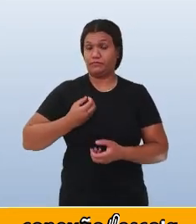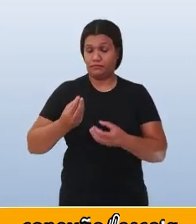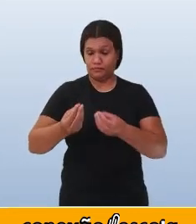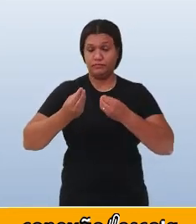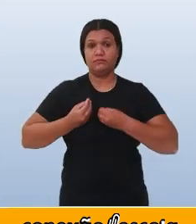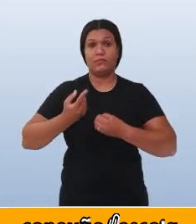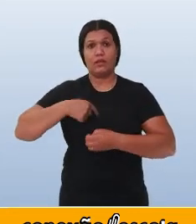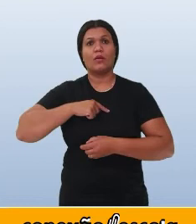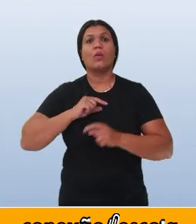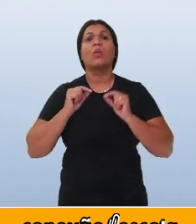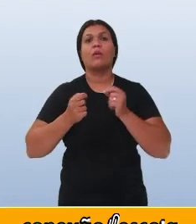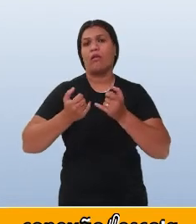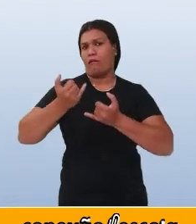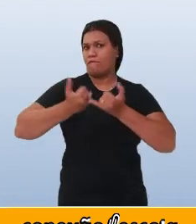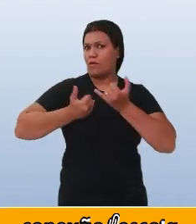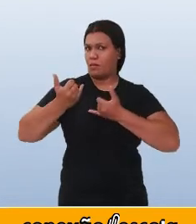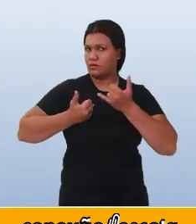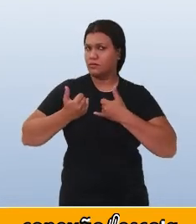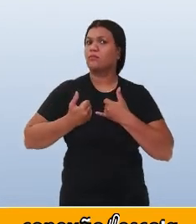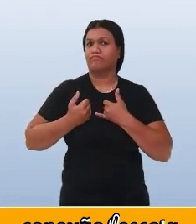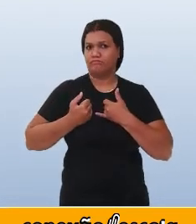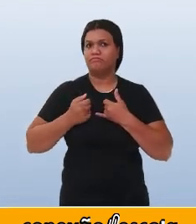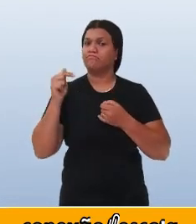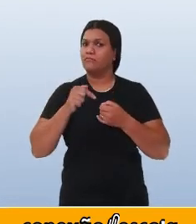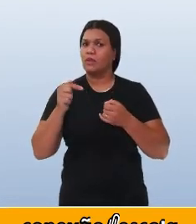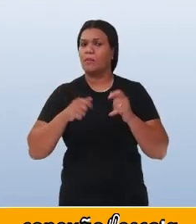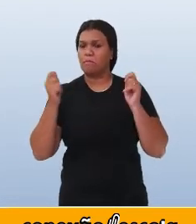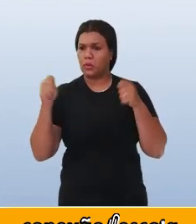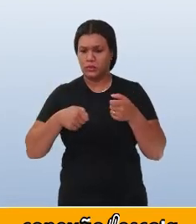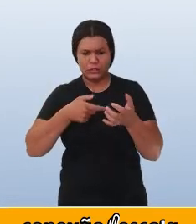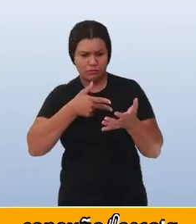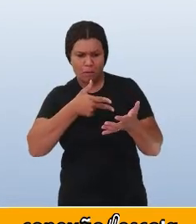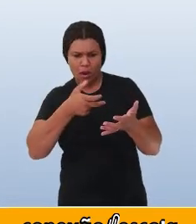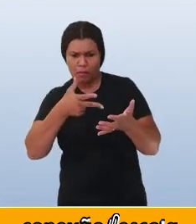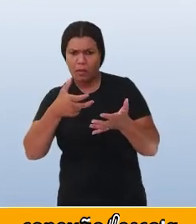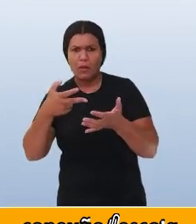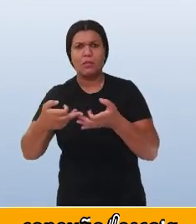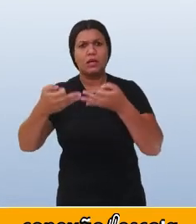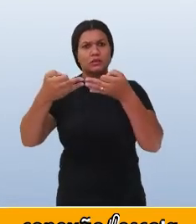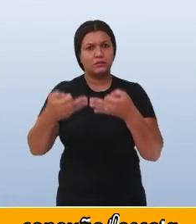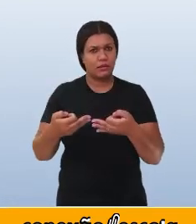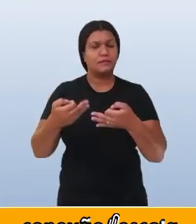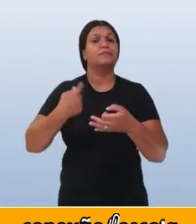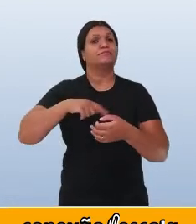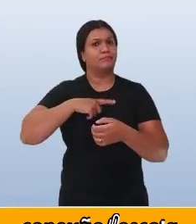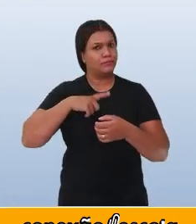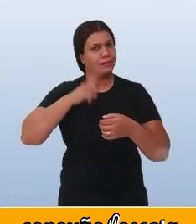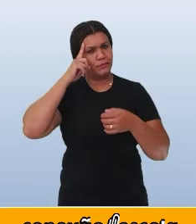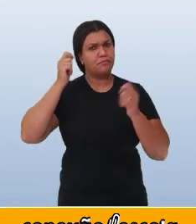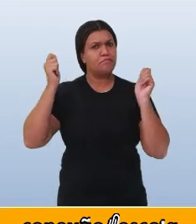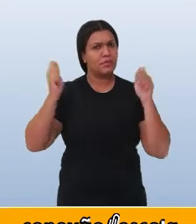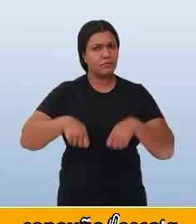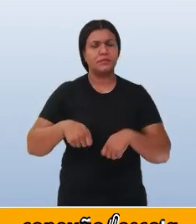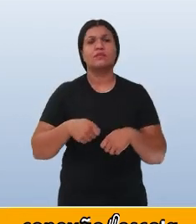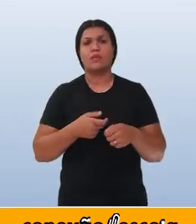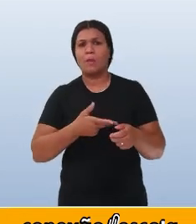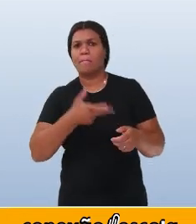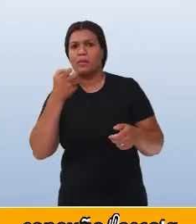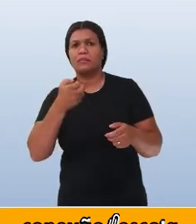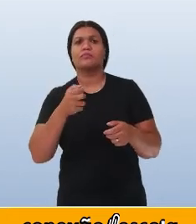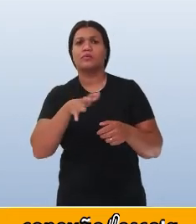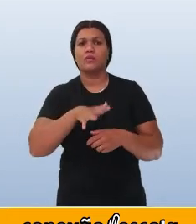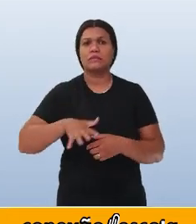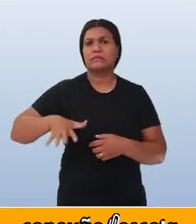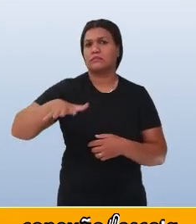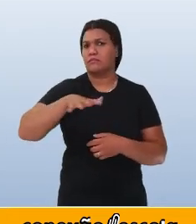fornecem dados e é através da leitura correta que somos capazes de interpretar o